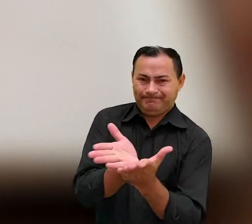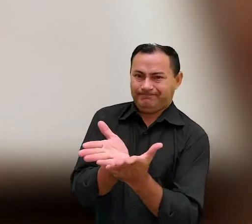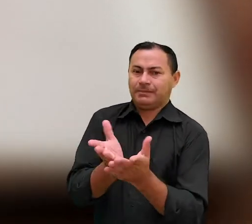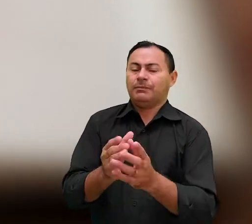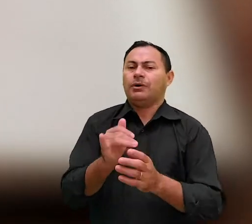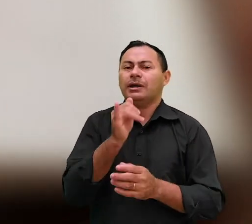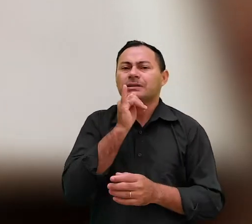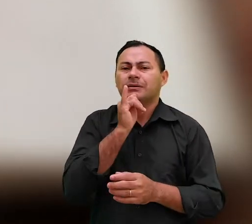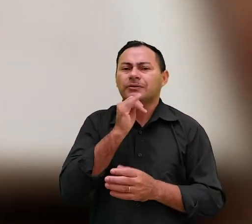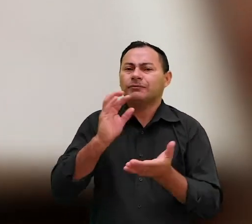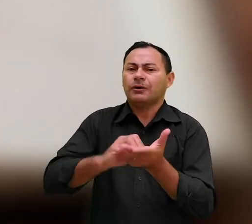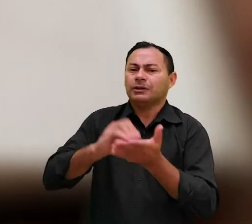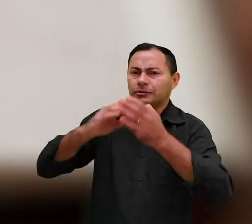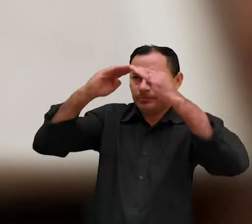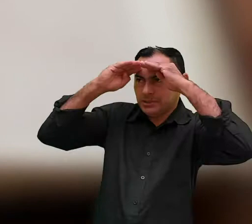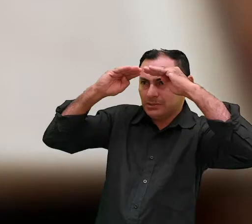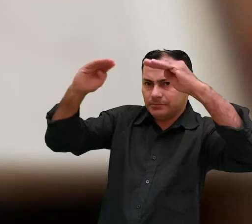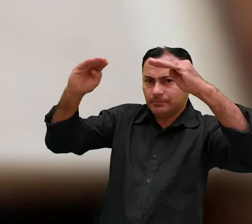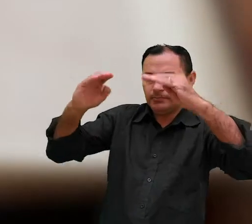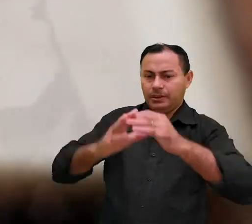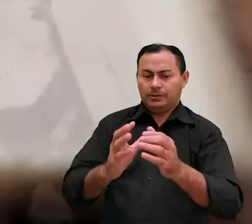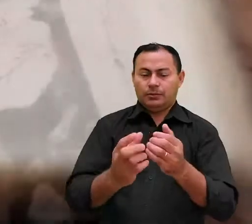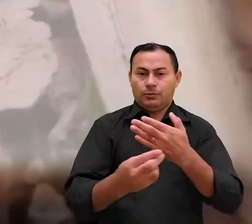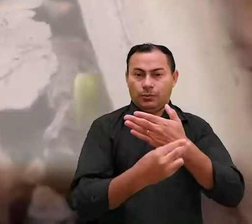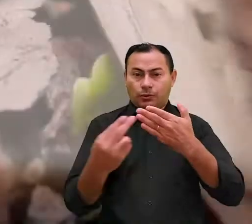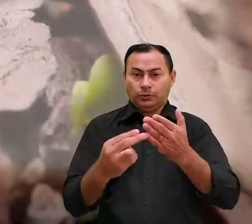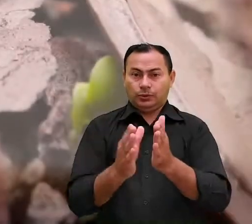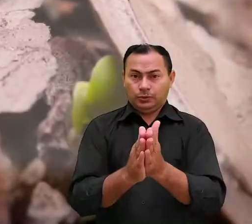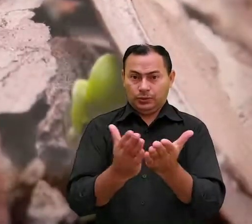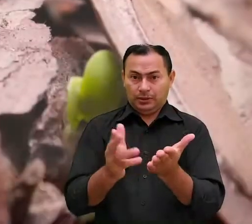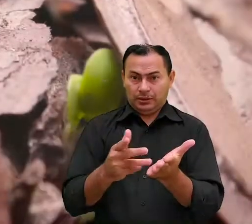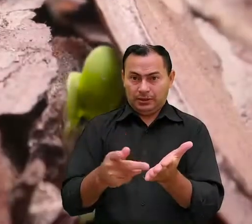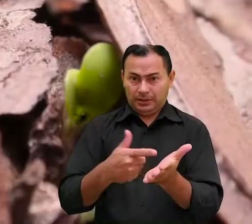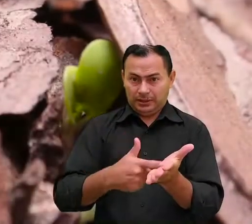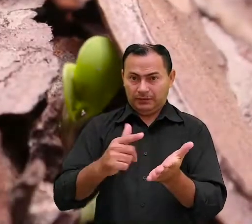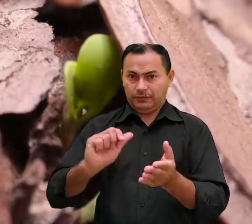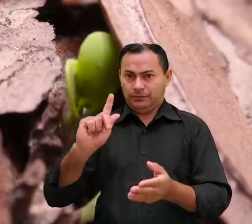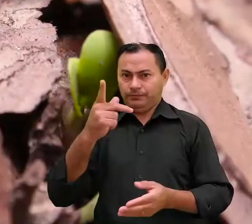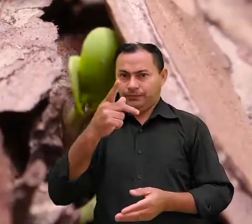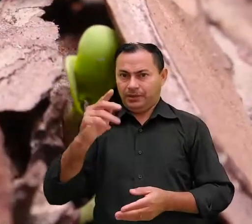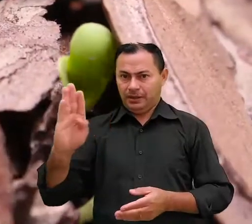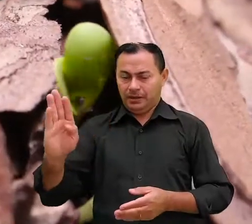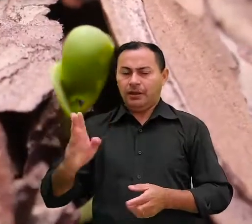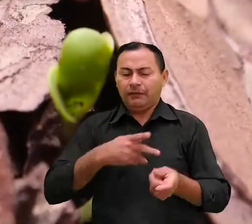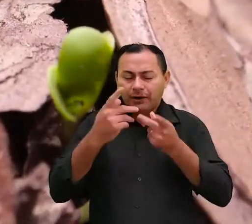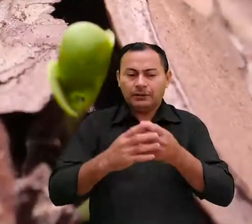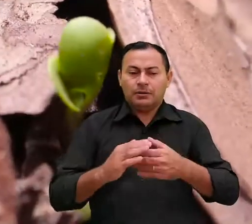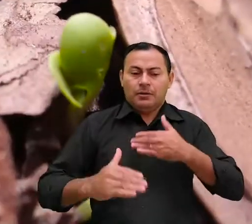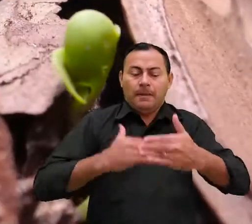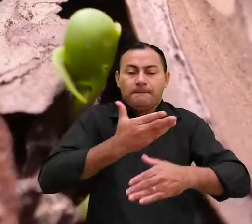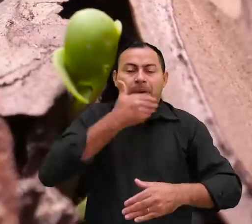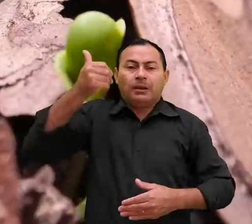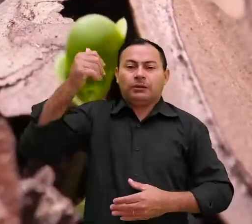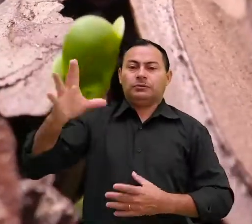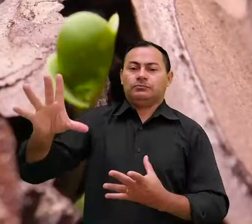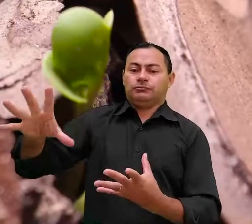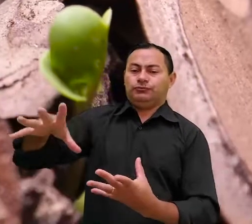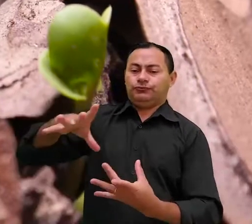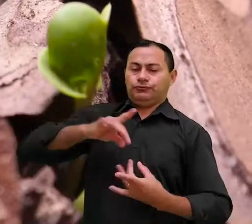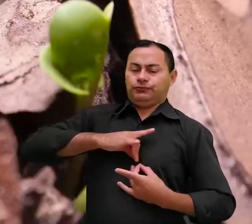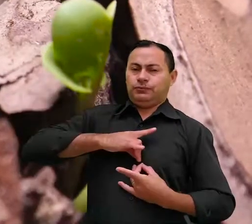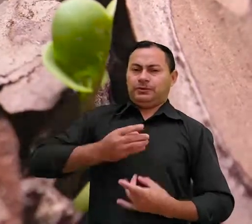seguindo aquele exemplo de desobediência. O autor também nos exorta a que busquemos a perfeição e o crescimento espiritual.